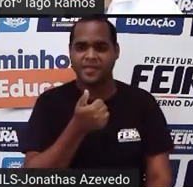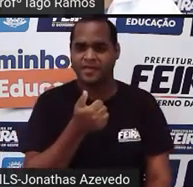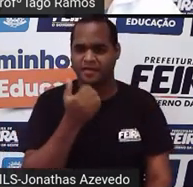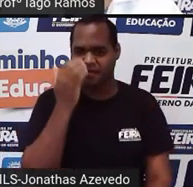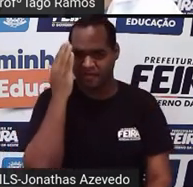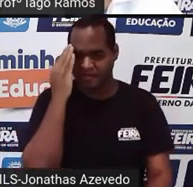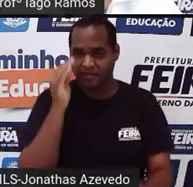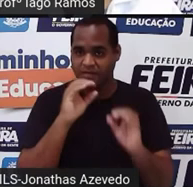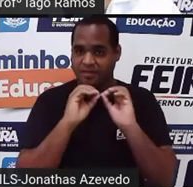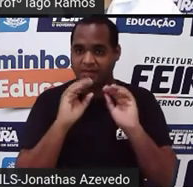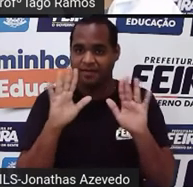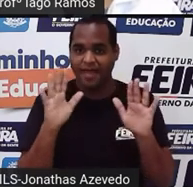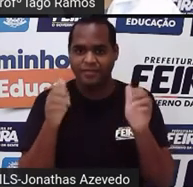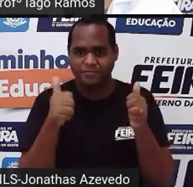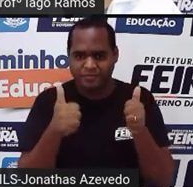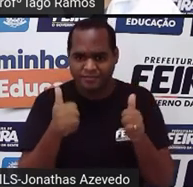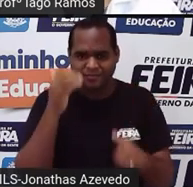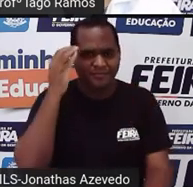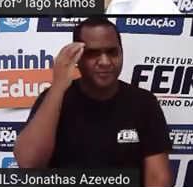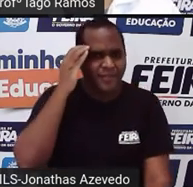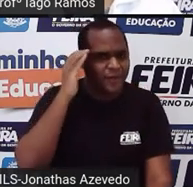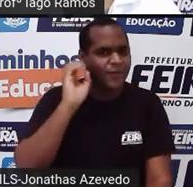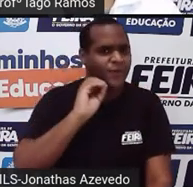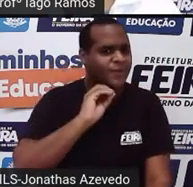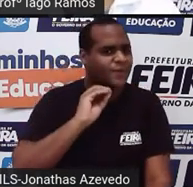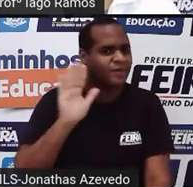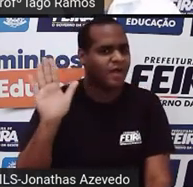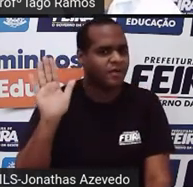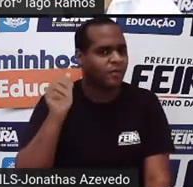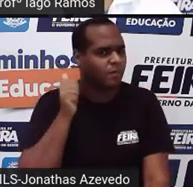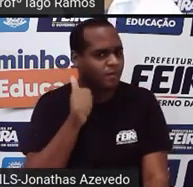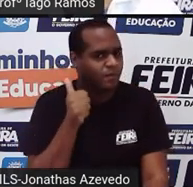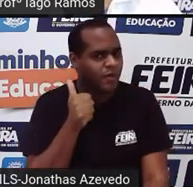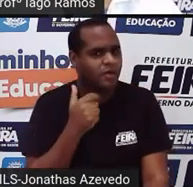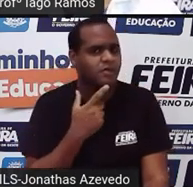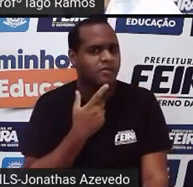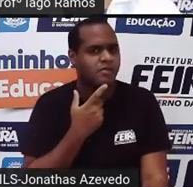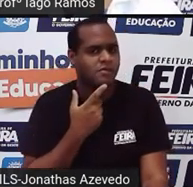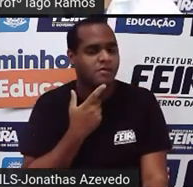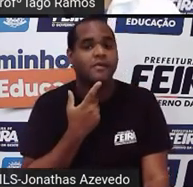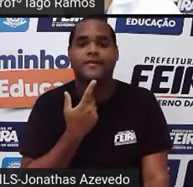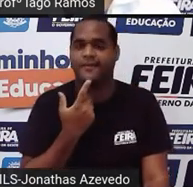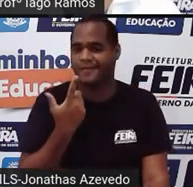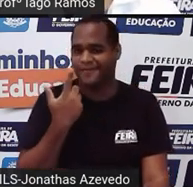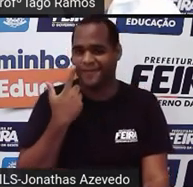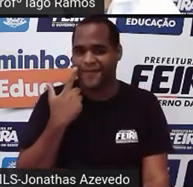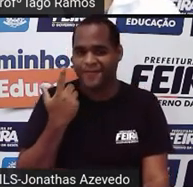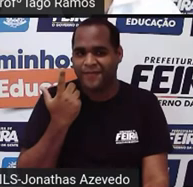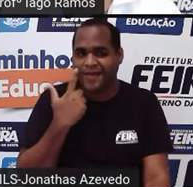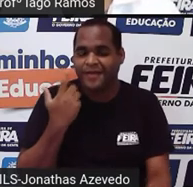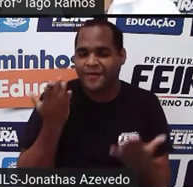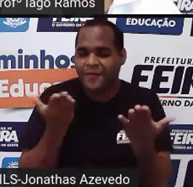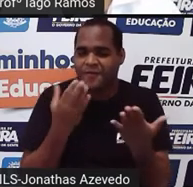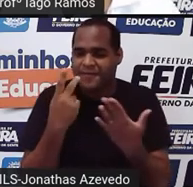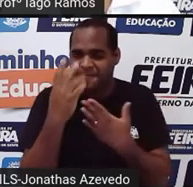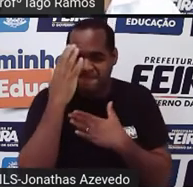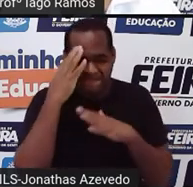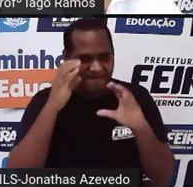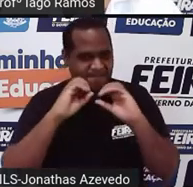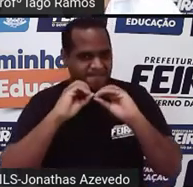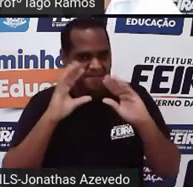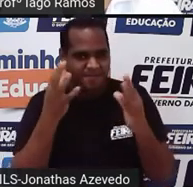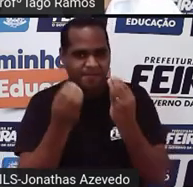que você entendeu? Entendeu mesmo direitinho? Ficou tranquilo isso aí? Então, vamos testar, vamos saber se a gente entendeu mesmo.